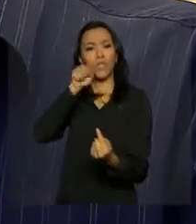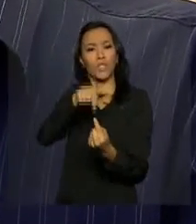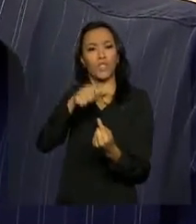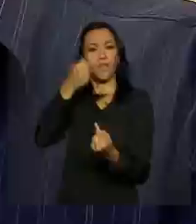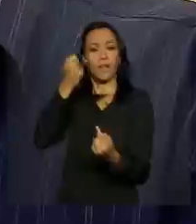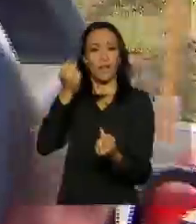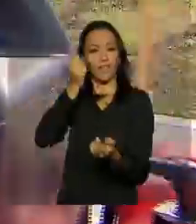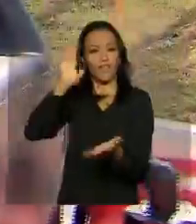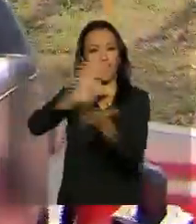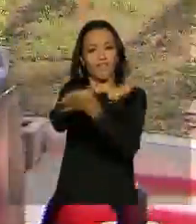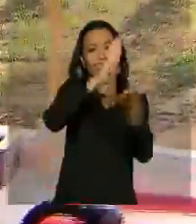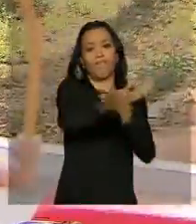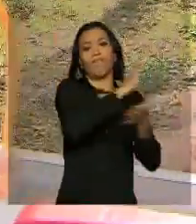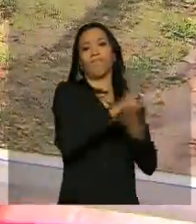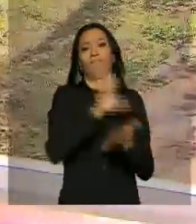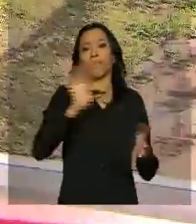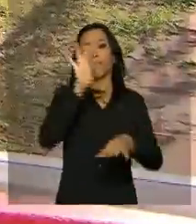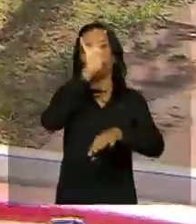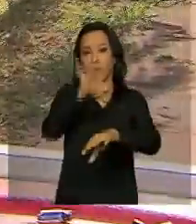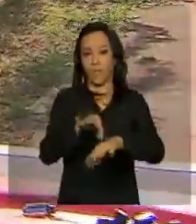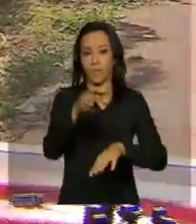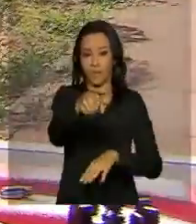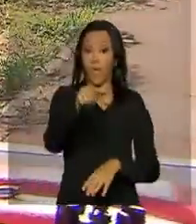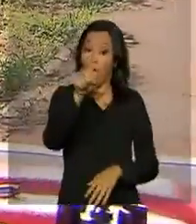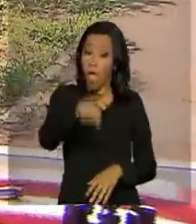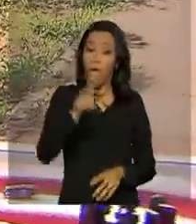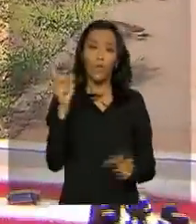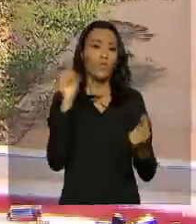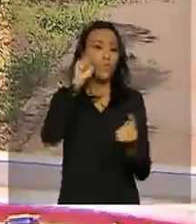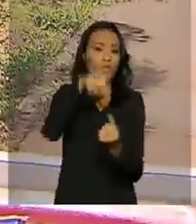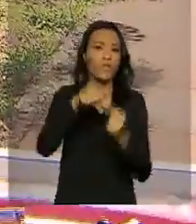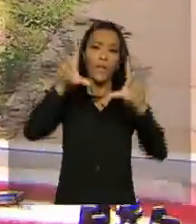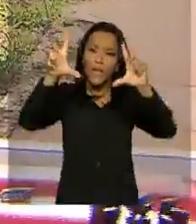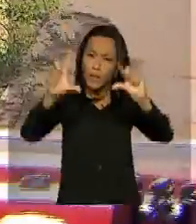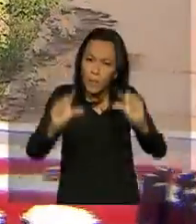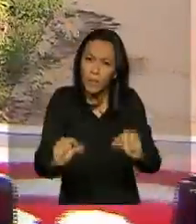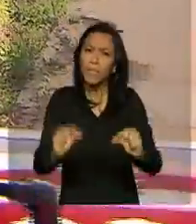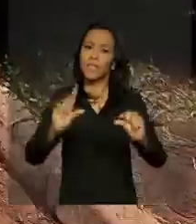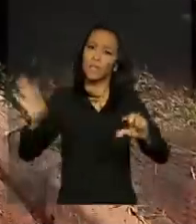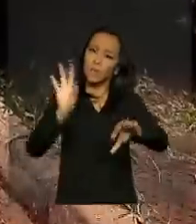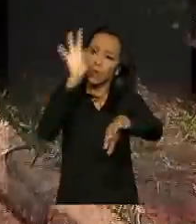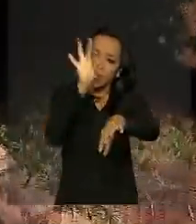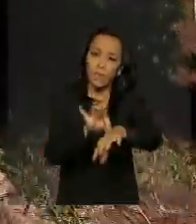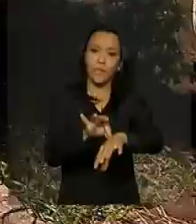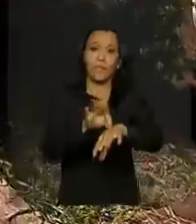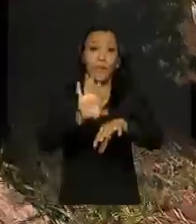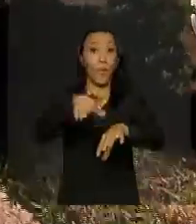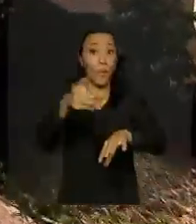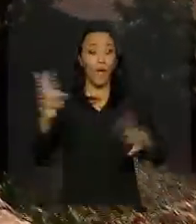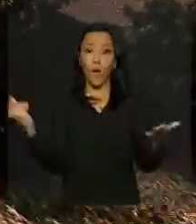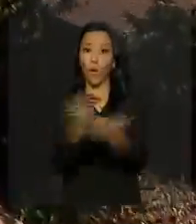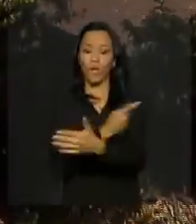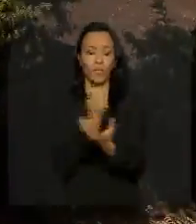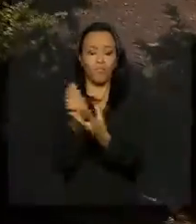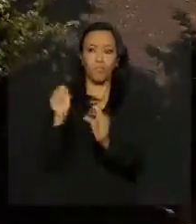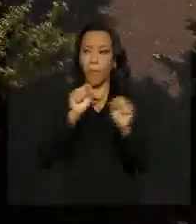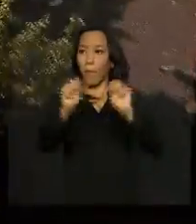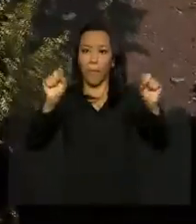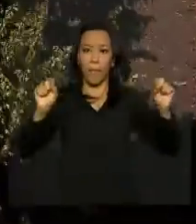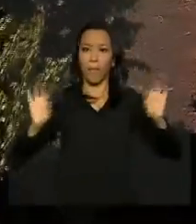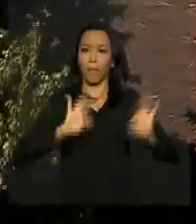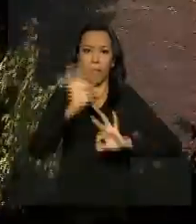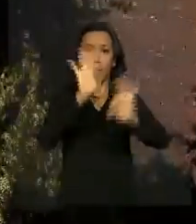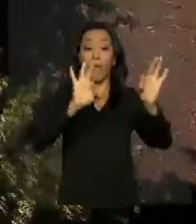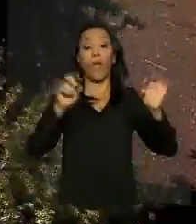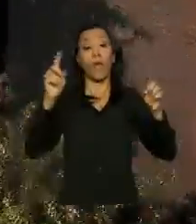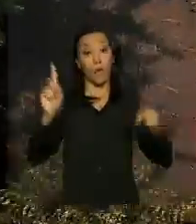estão voando naquela área. O fumacê é pulverizado para reduzir a população de Aedes aegypti quando ocorrem surtos ou o número de